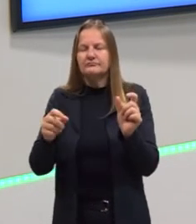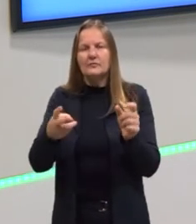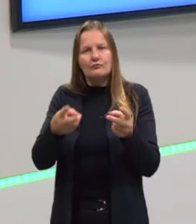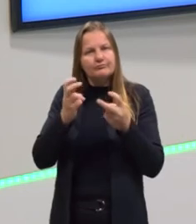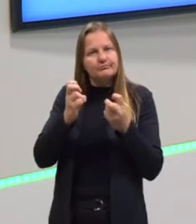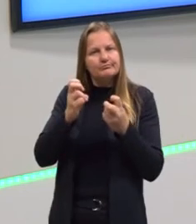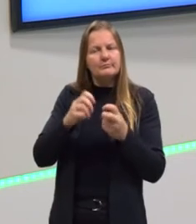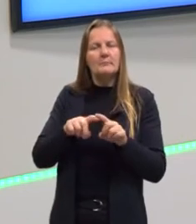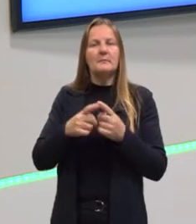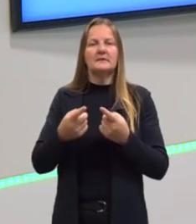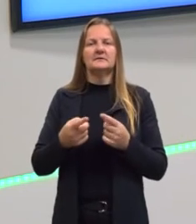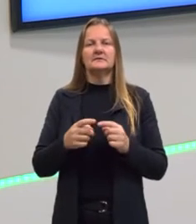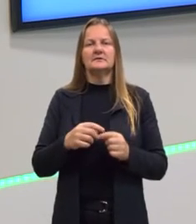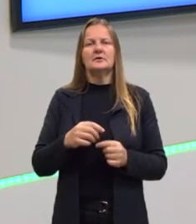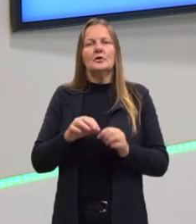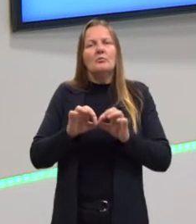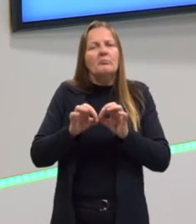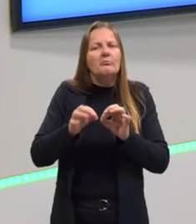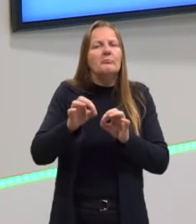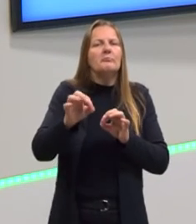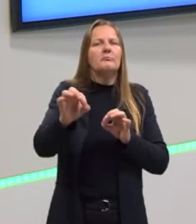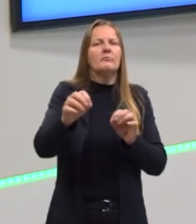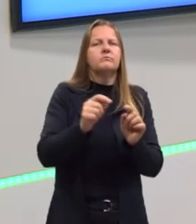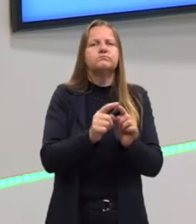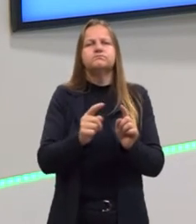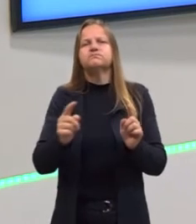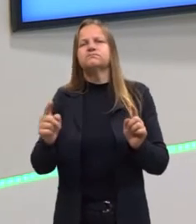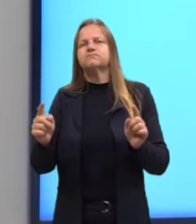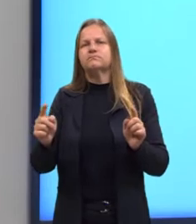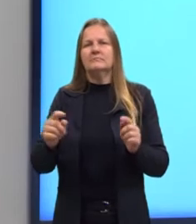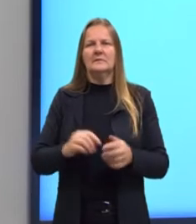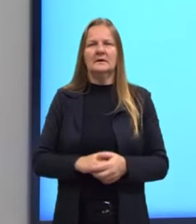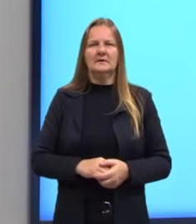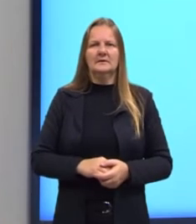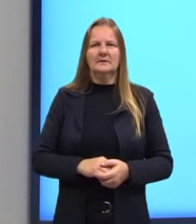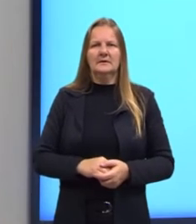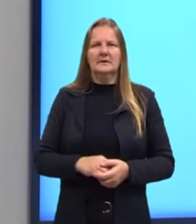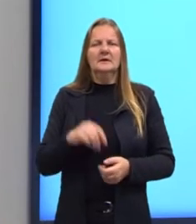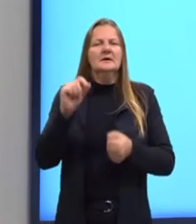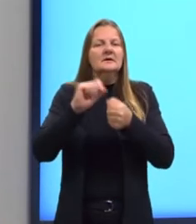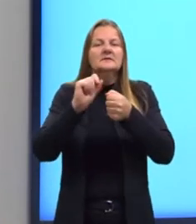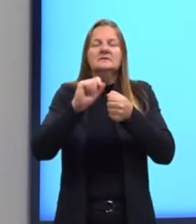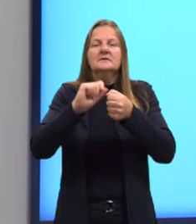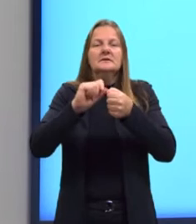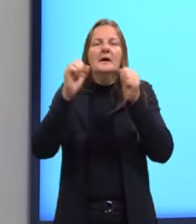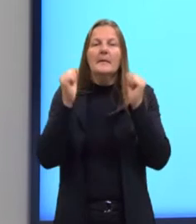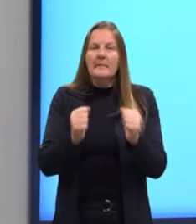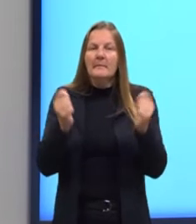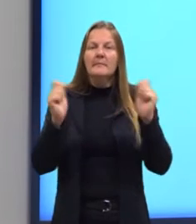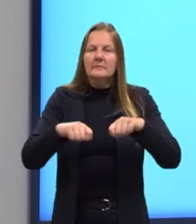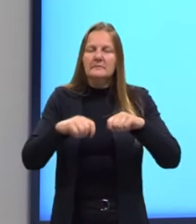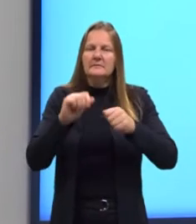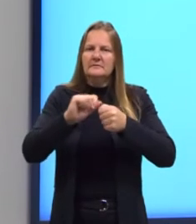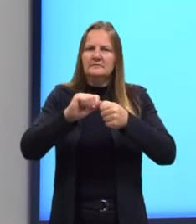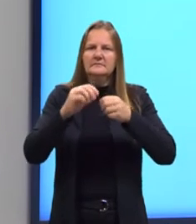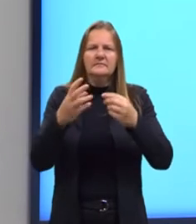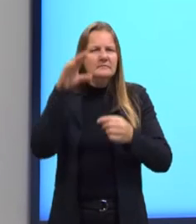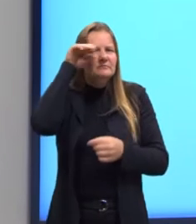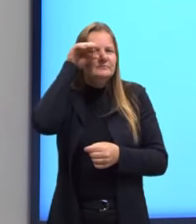identificar. Mas, às vezes, é um termo muito grande. Aqui, nesse caso, o que nós podemos fazer? Nós vamos